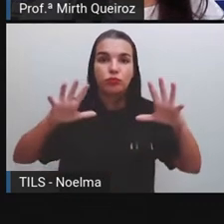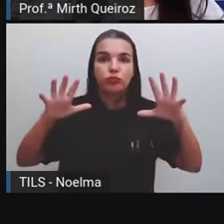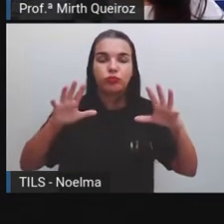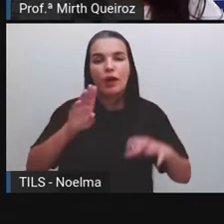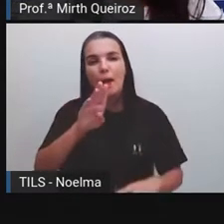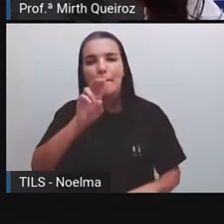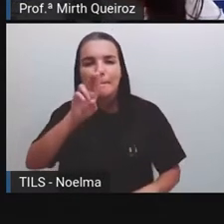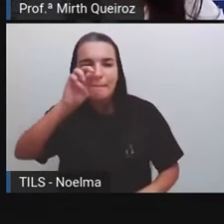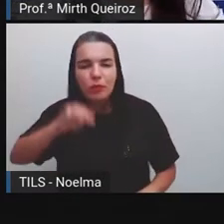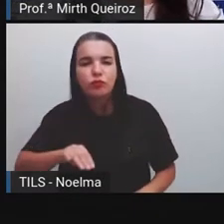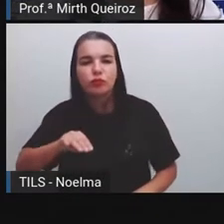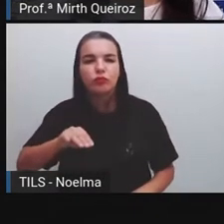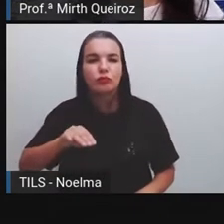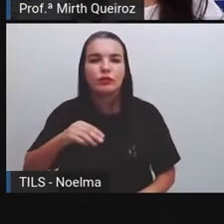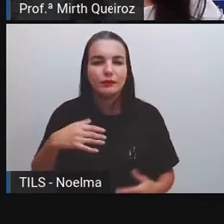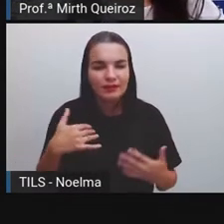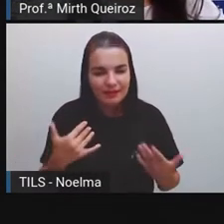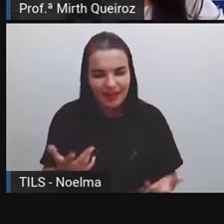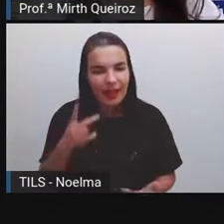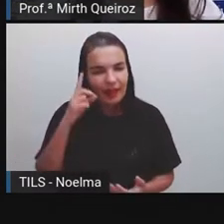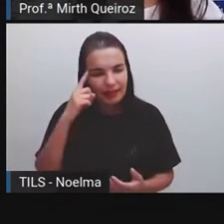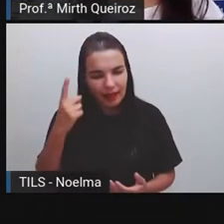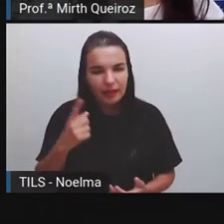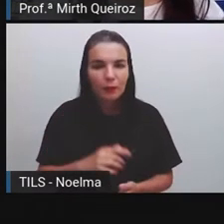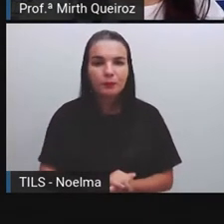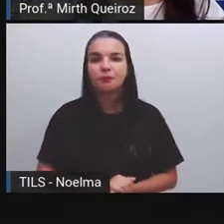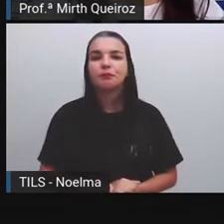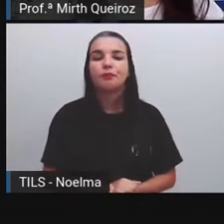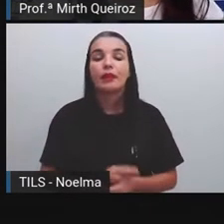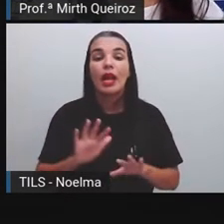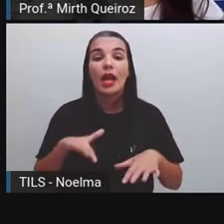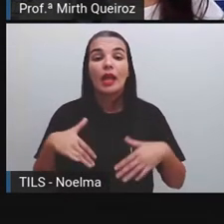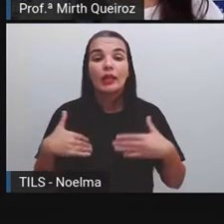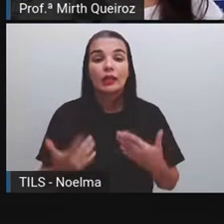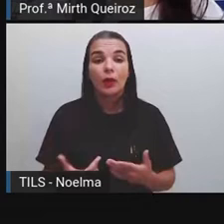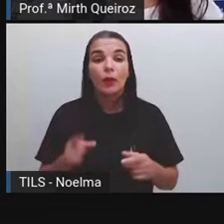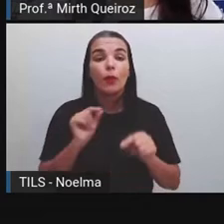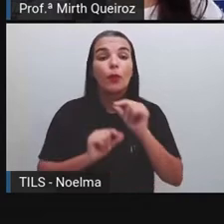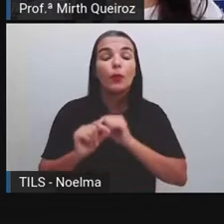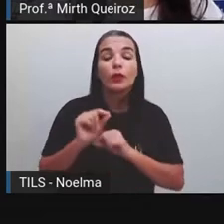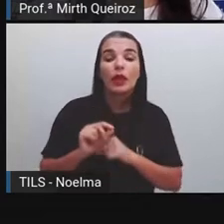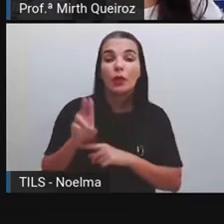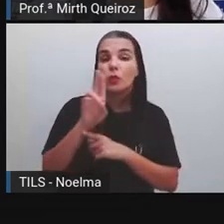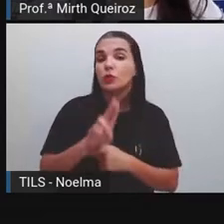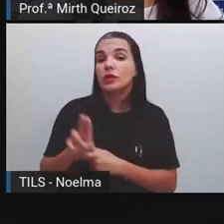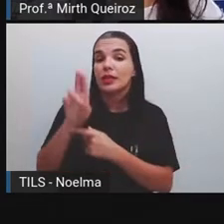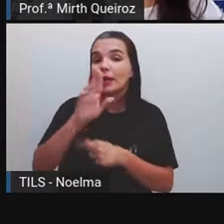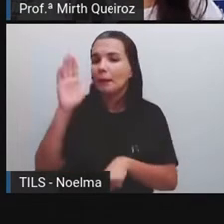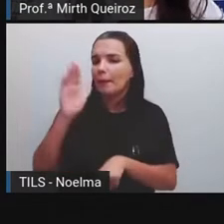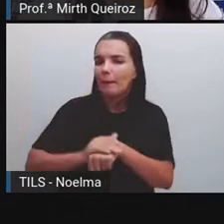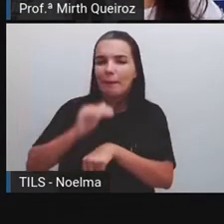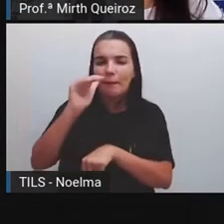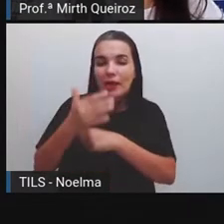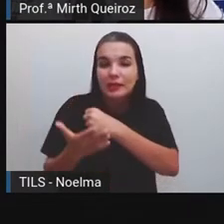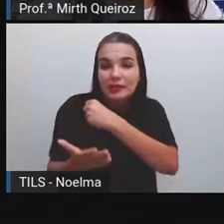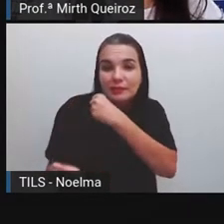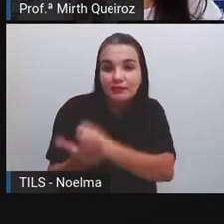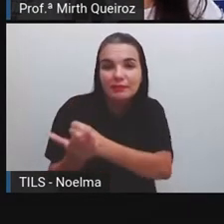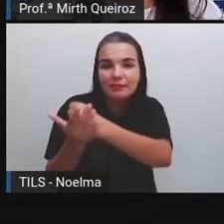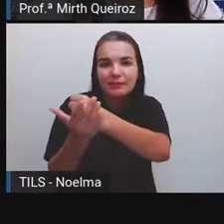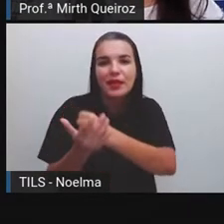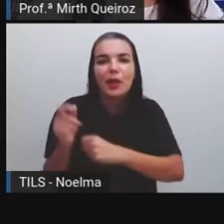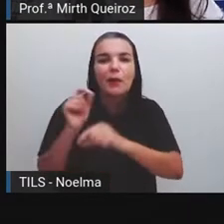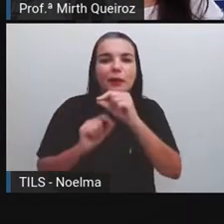Por uma queda de álbum. Os suportes que são mais usados para a publicação de histórias em